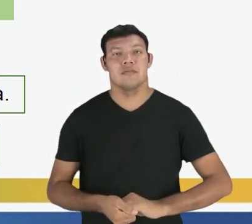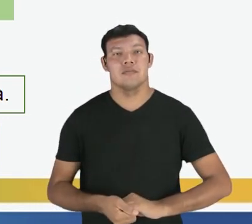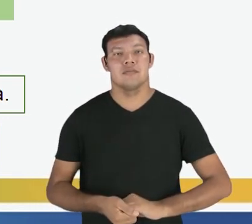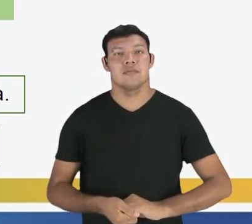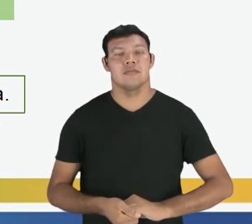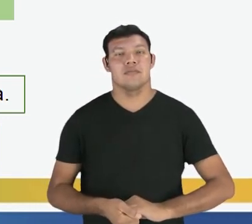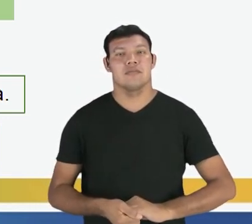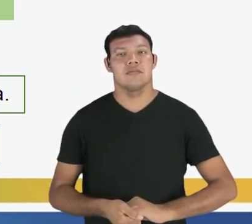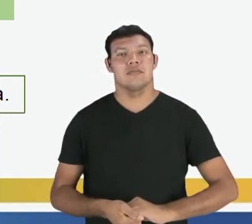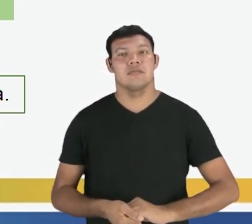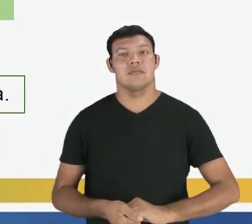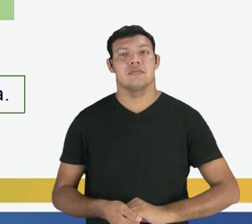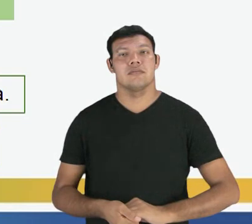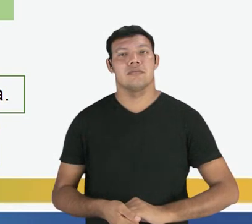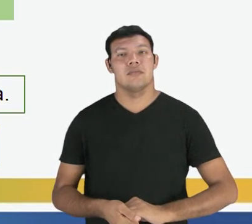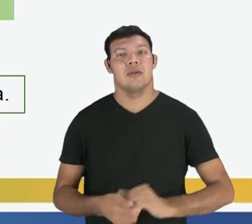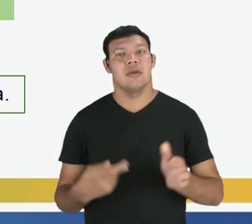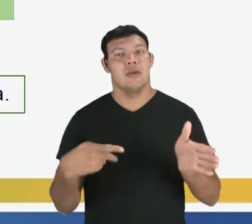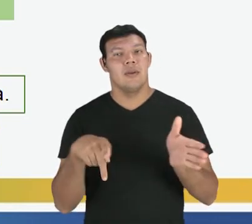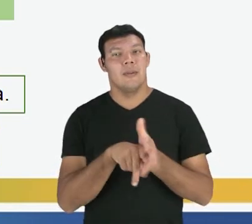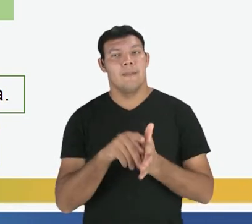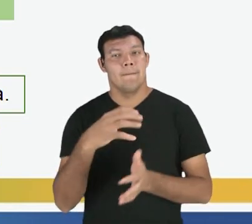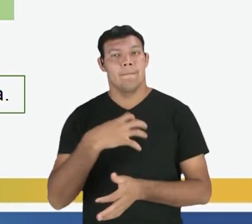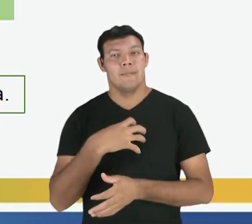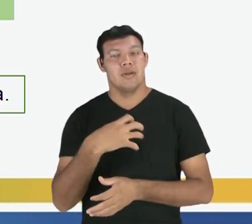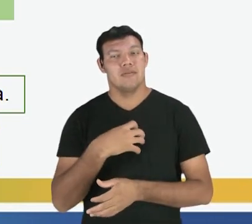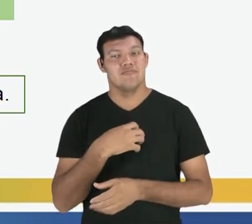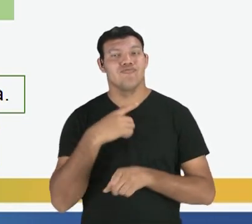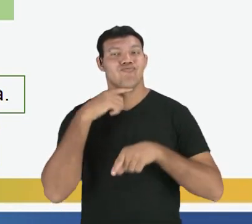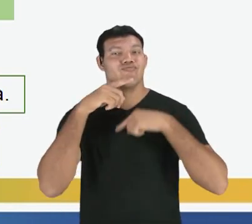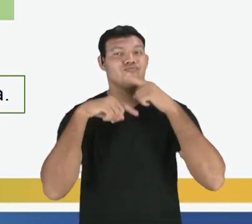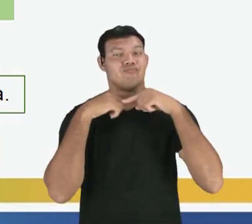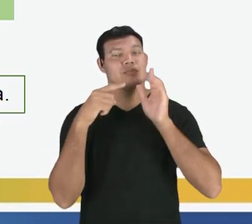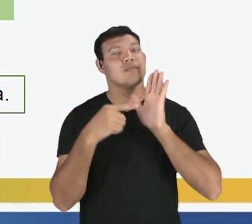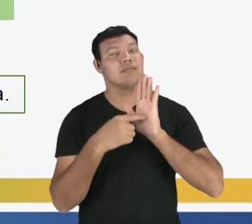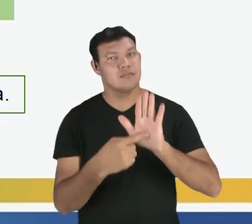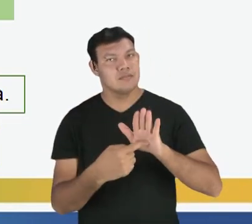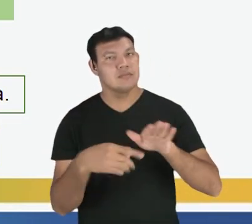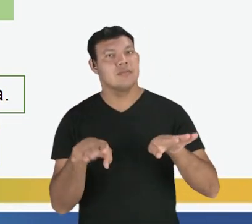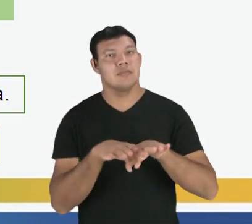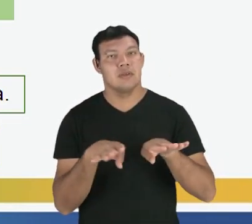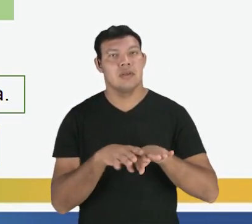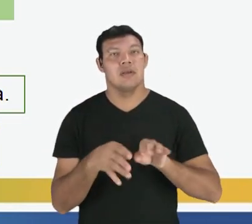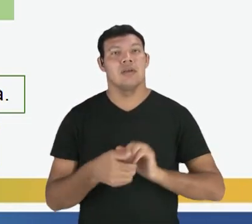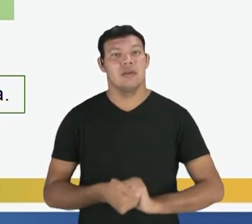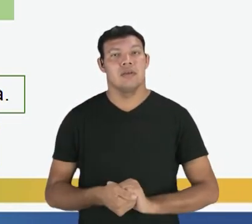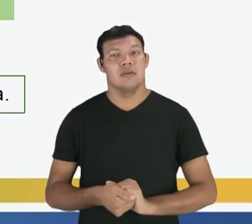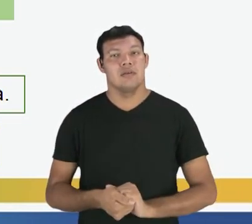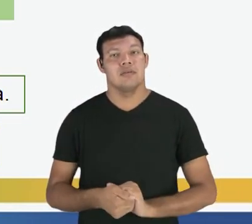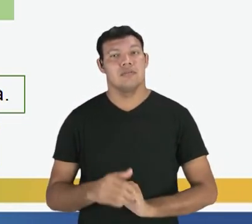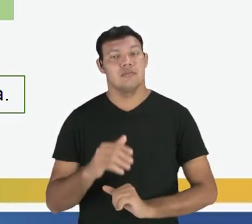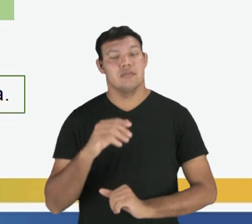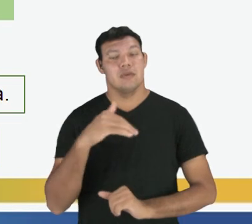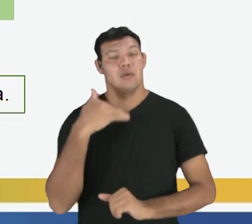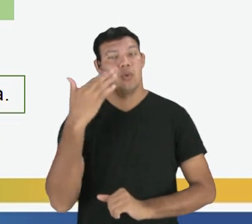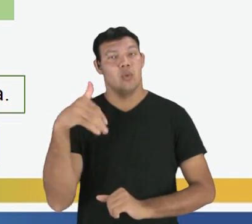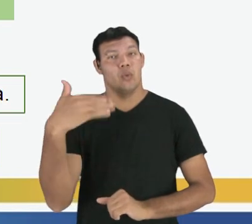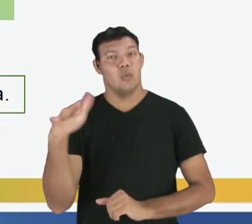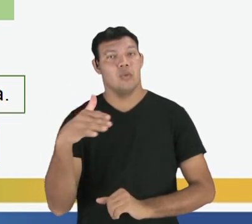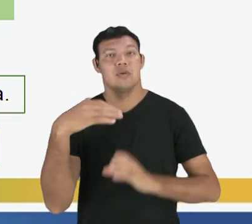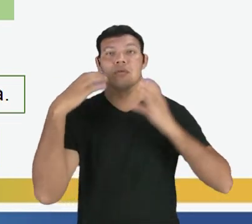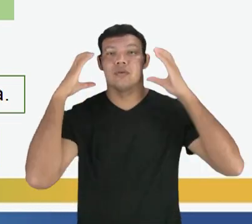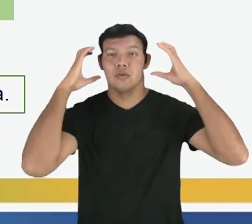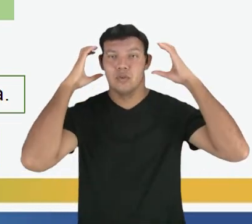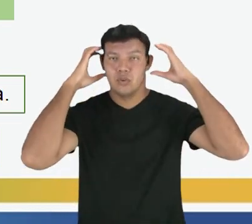que é do subjuntivo porque expressa um fato incerto no futuro. Quando eu ouvir música, ficarei mais calma.